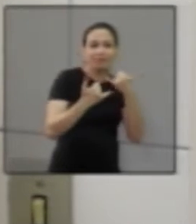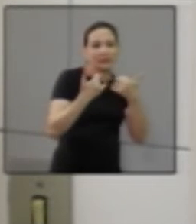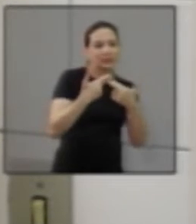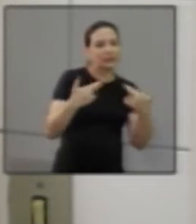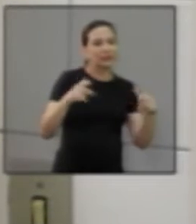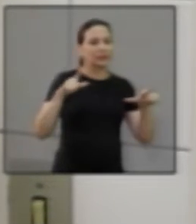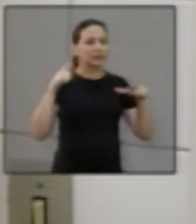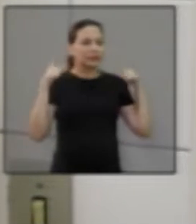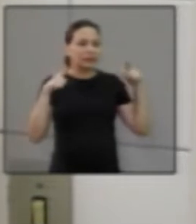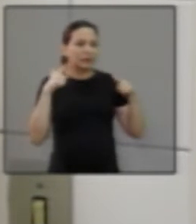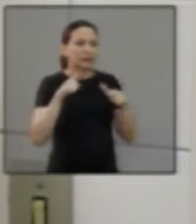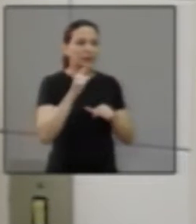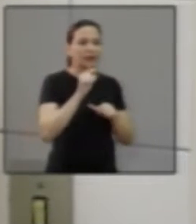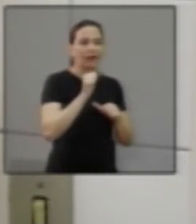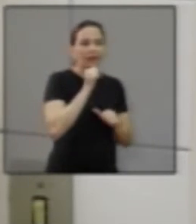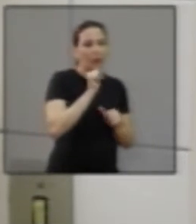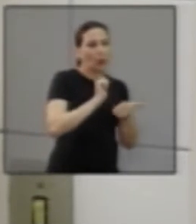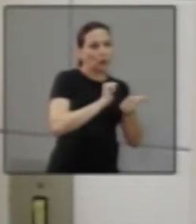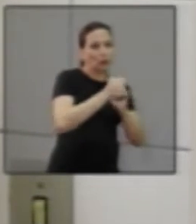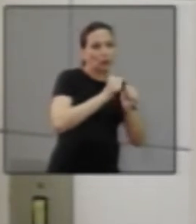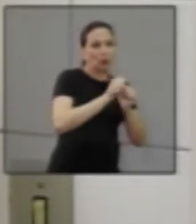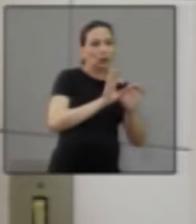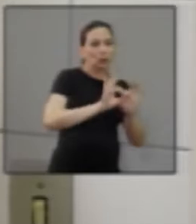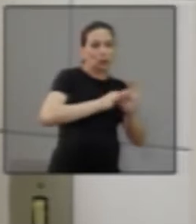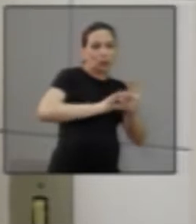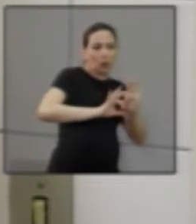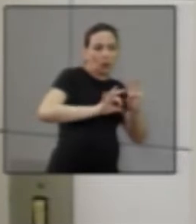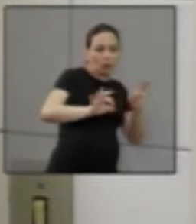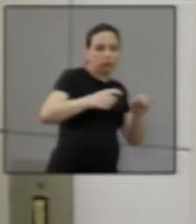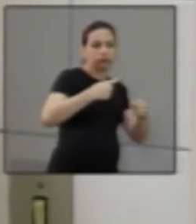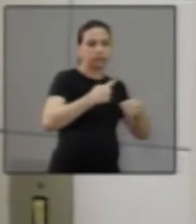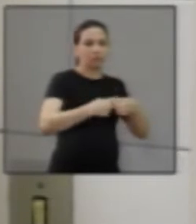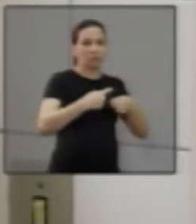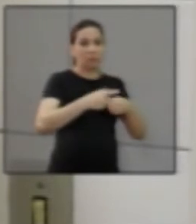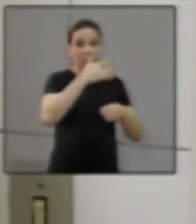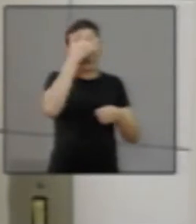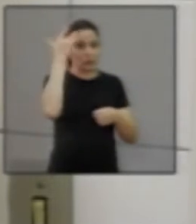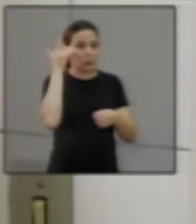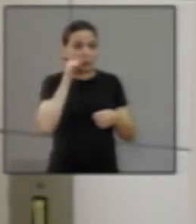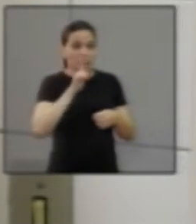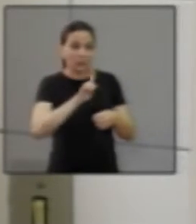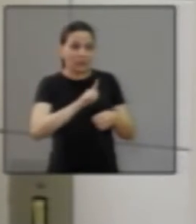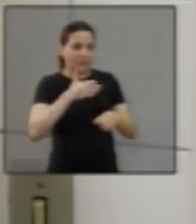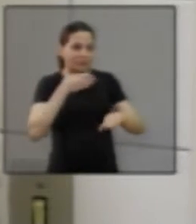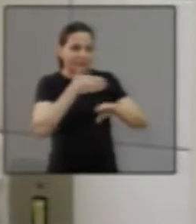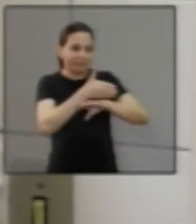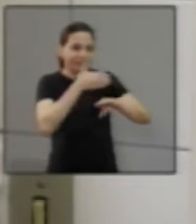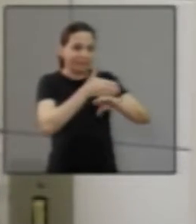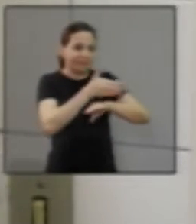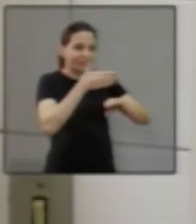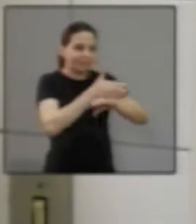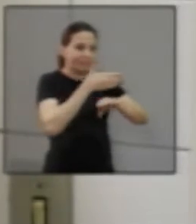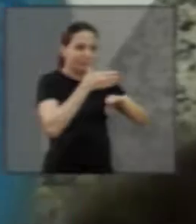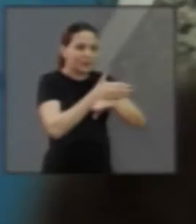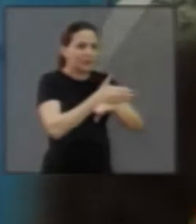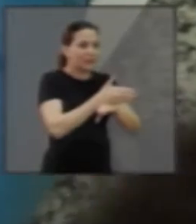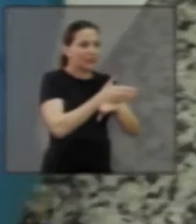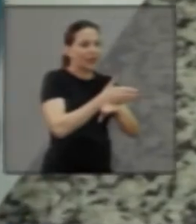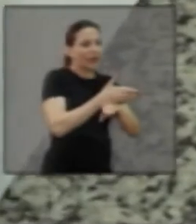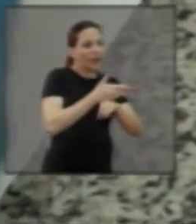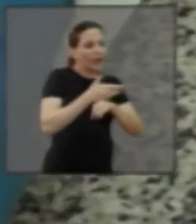Desde esporte, é um bairro afastado, às vezes a pessoa não tem nem condição de sair daqui para estar buscando outras coisas.